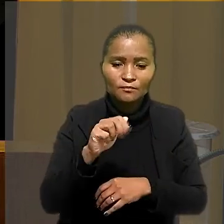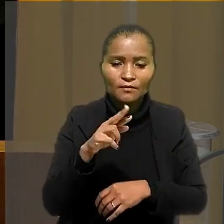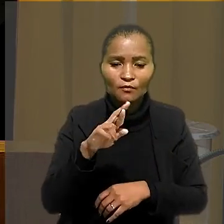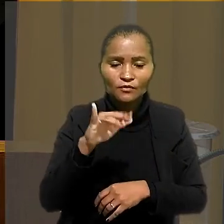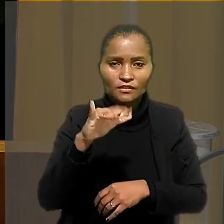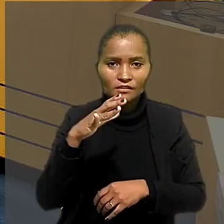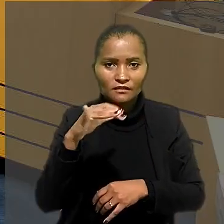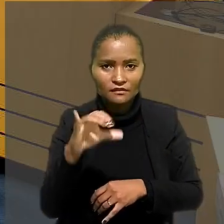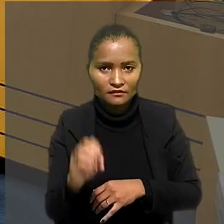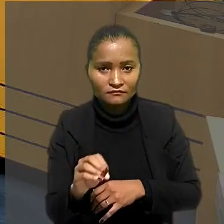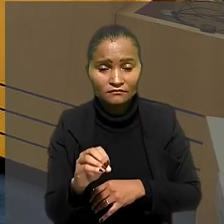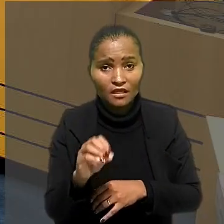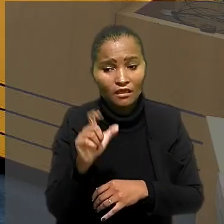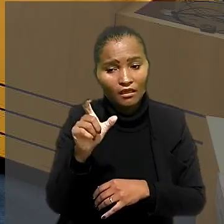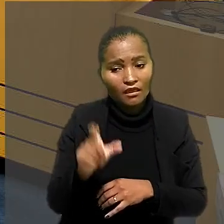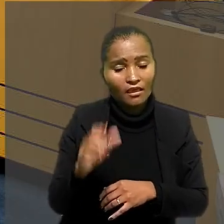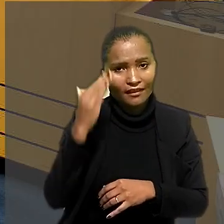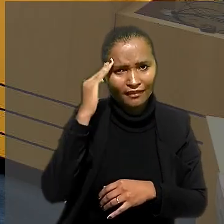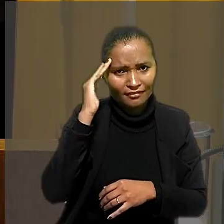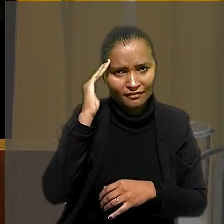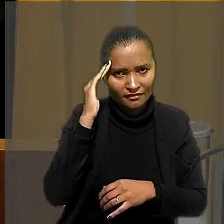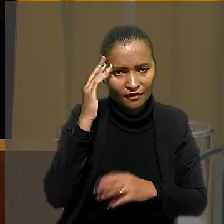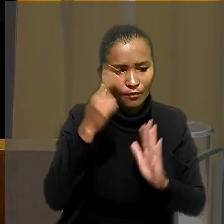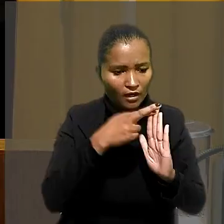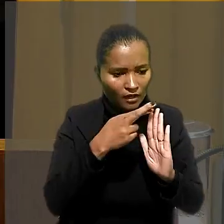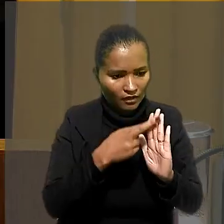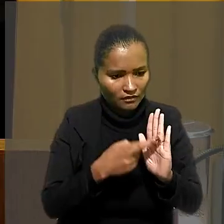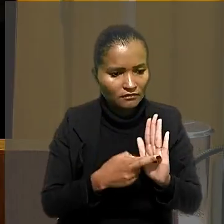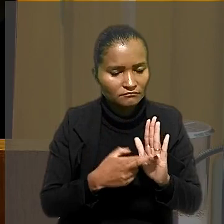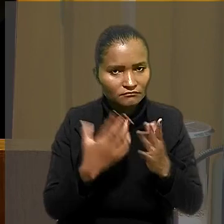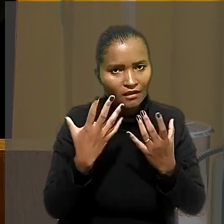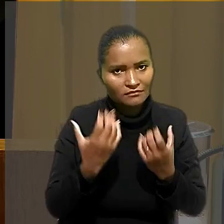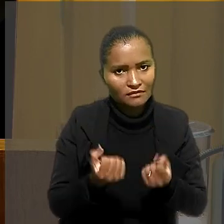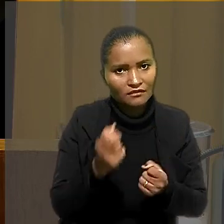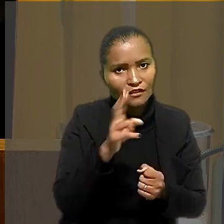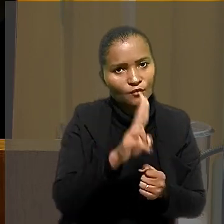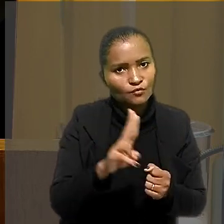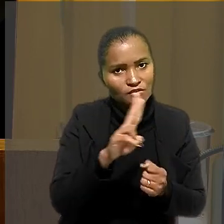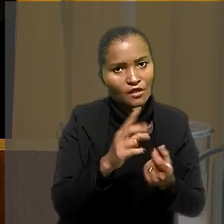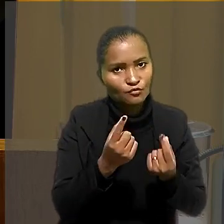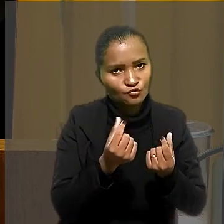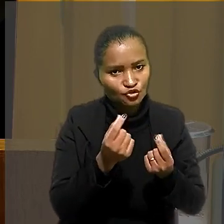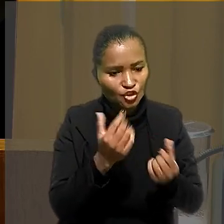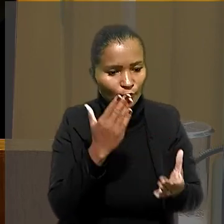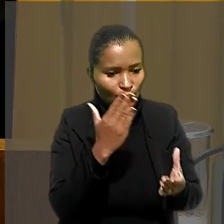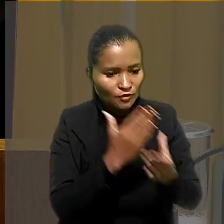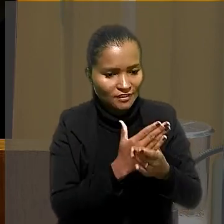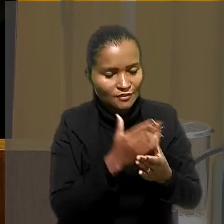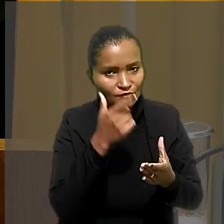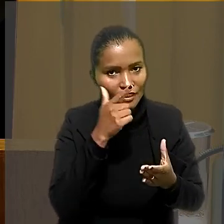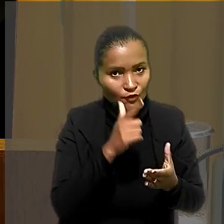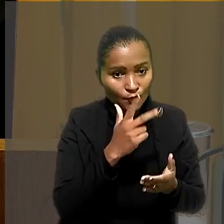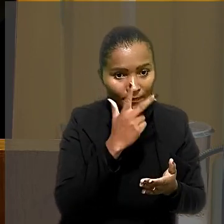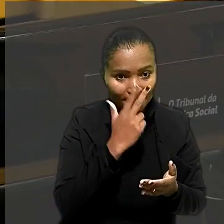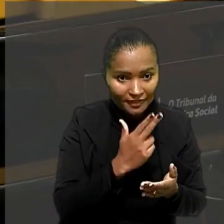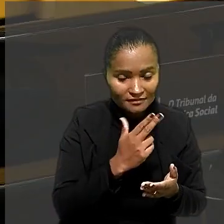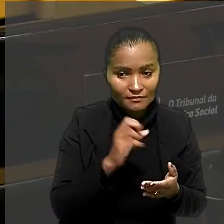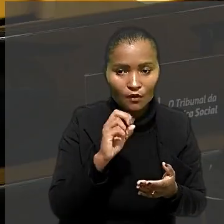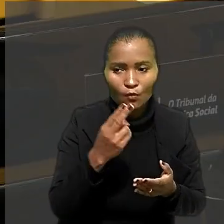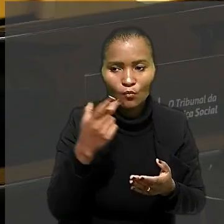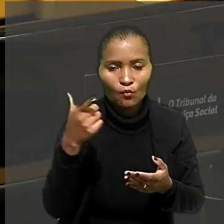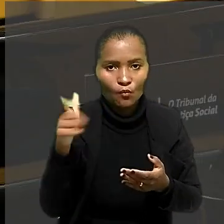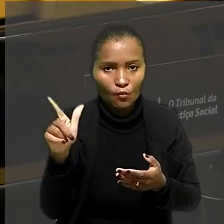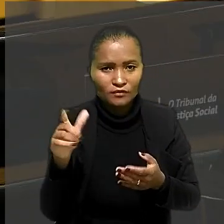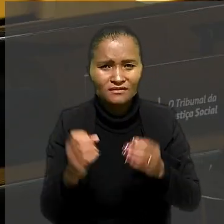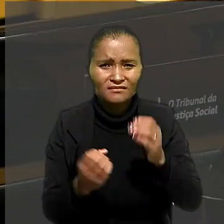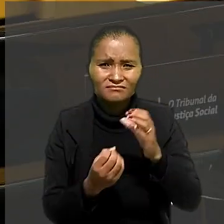Godinho Delgado. Ele considerou que a norma, ao admitir a utilização dos créditos obtidos na mesma ação ou em outras, cria